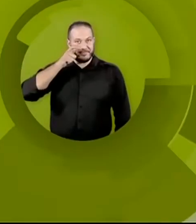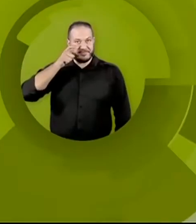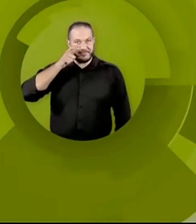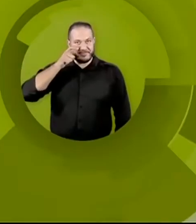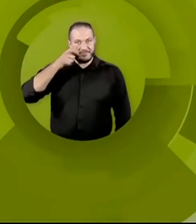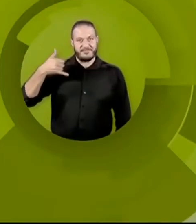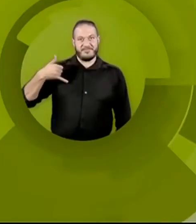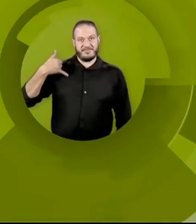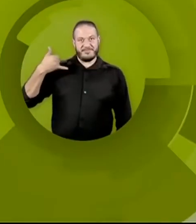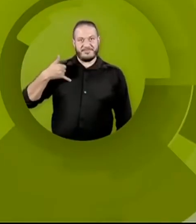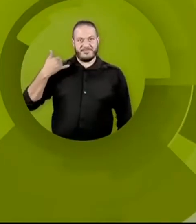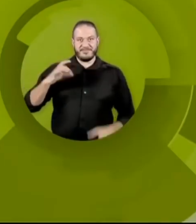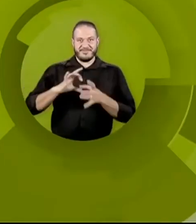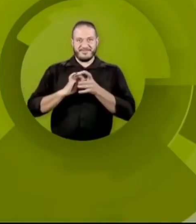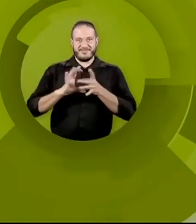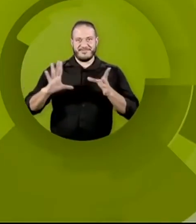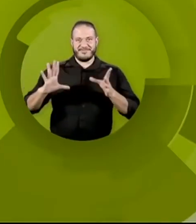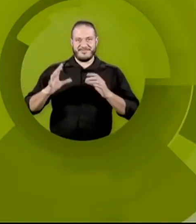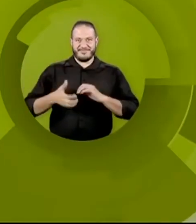públicos.